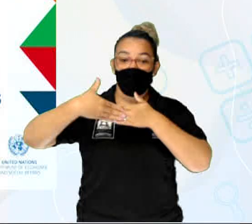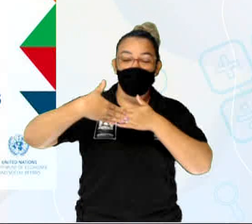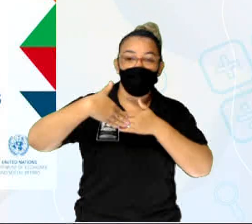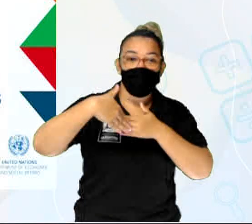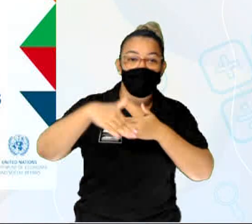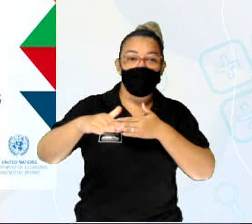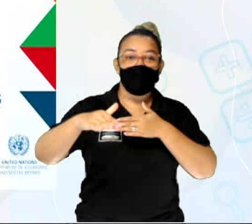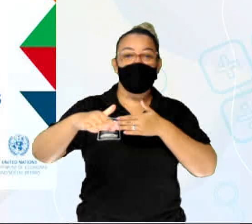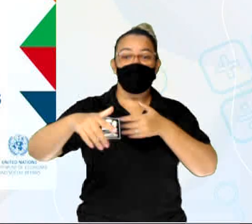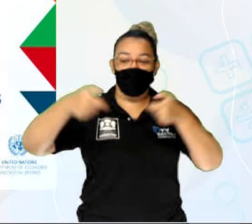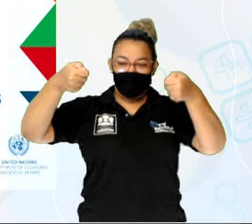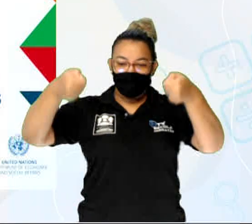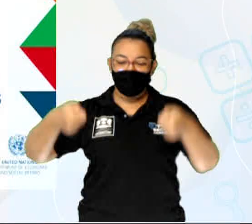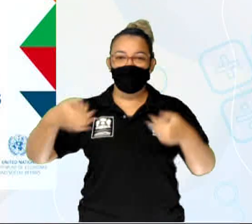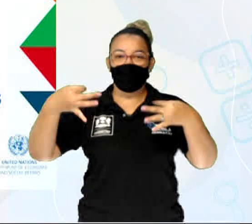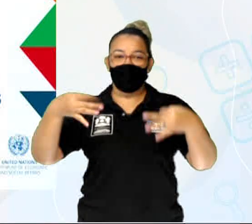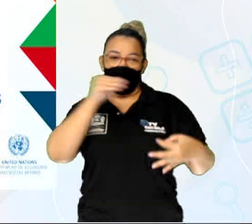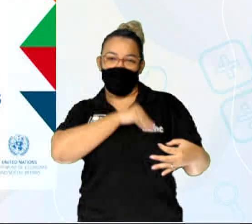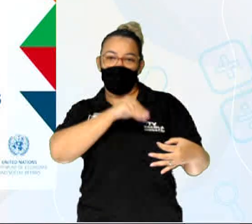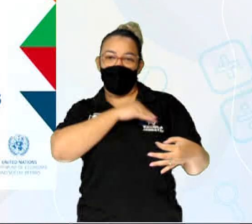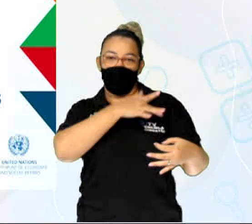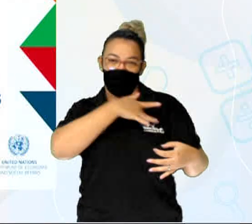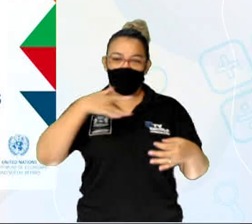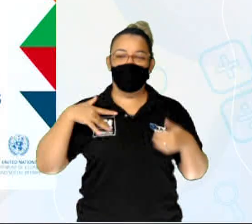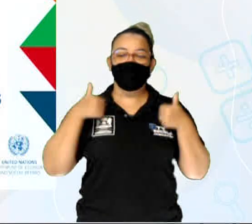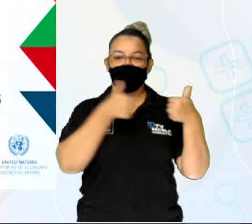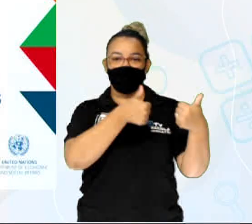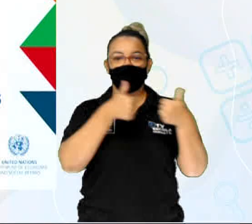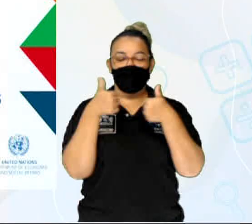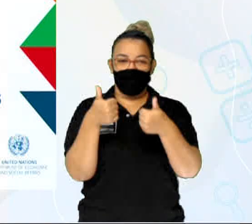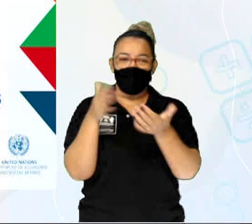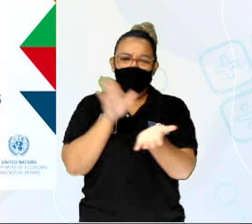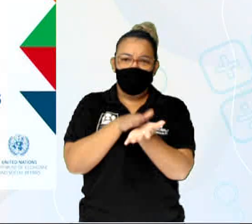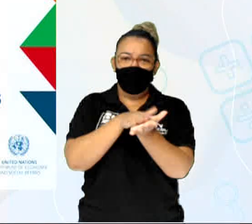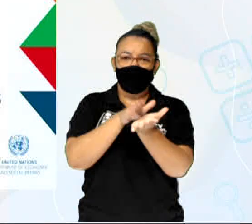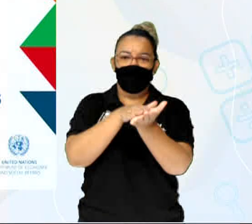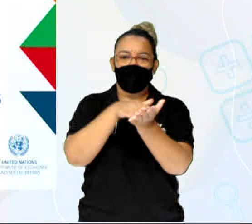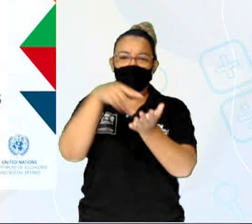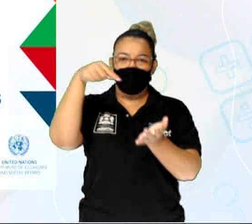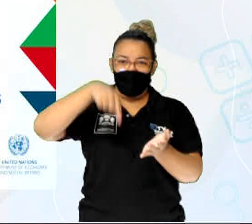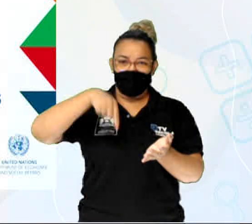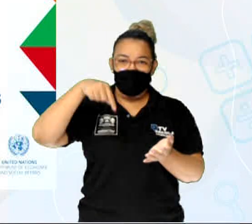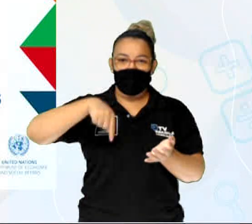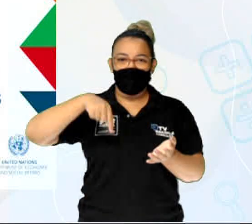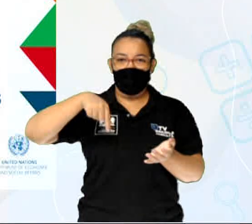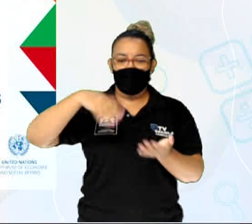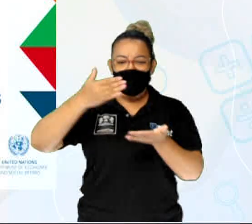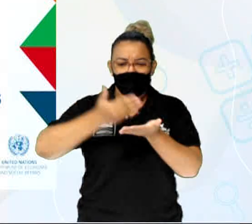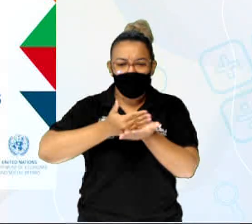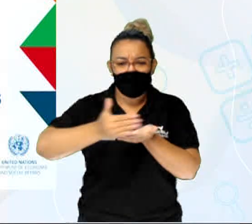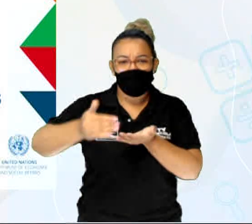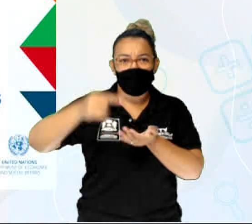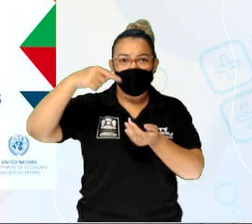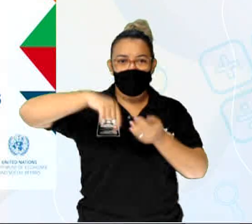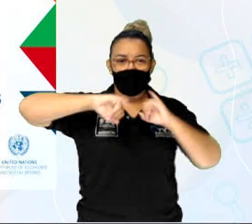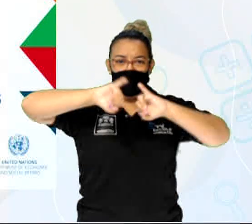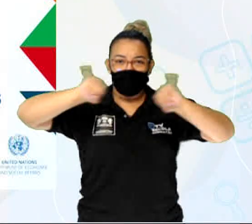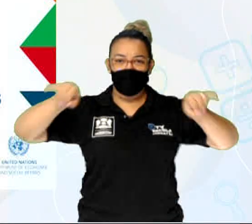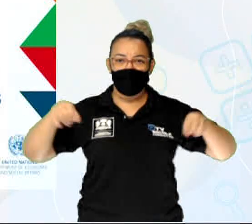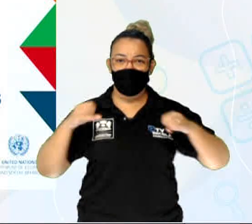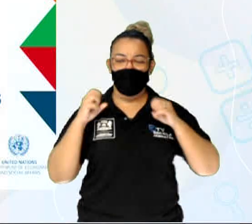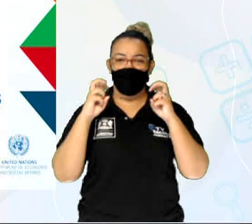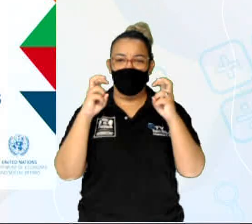ganhou dignidade e cuidado também. Então, parabéns aí a essa iniciativa da